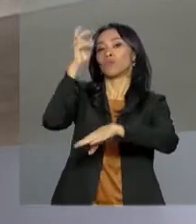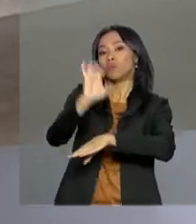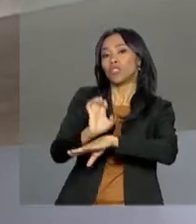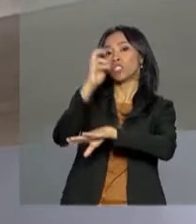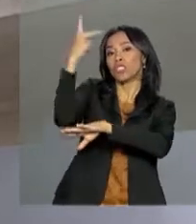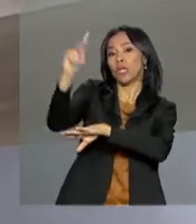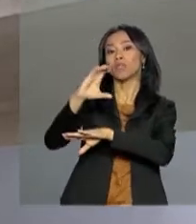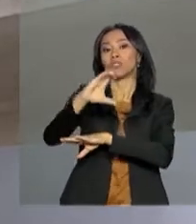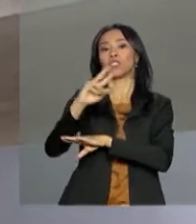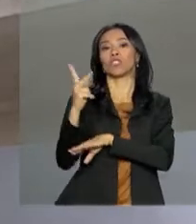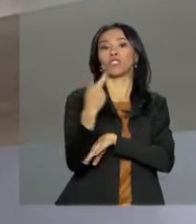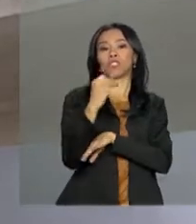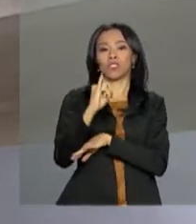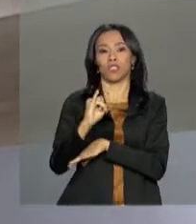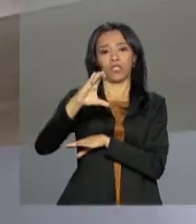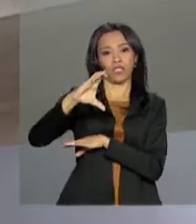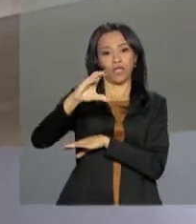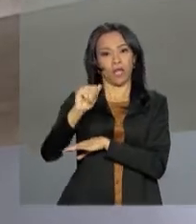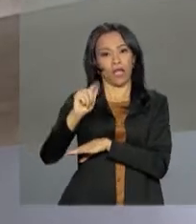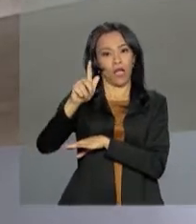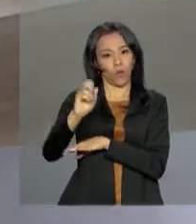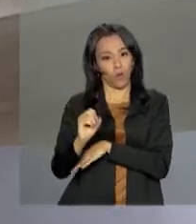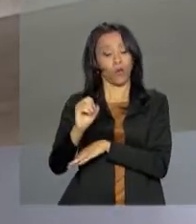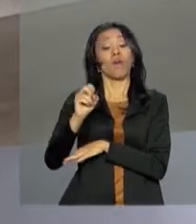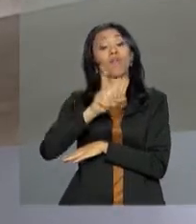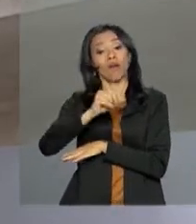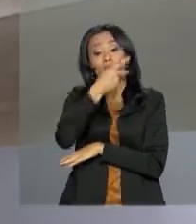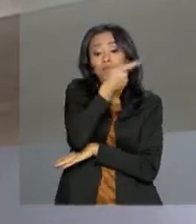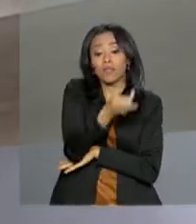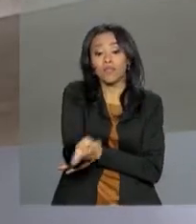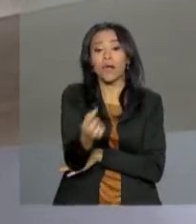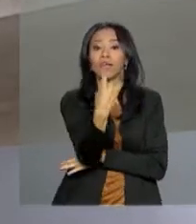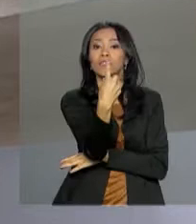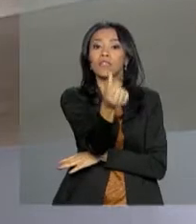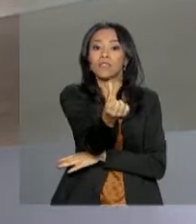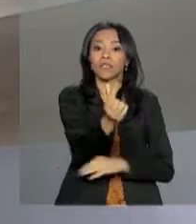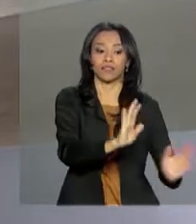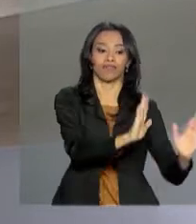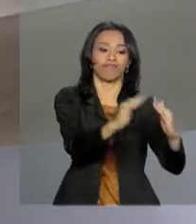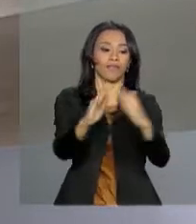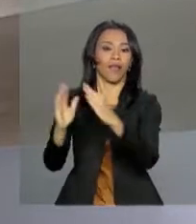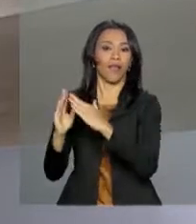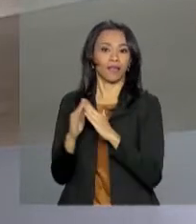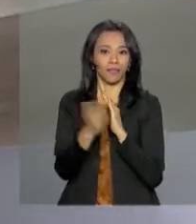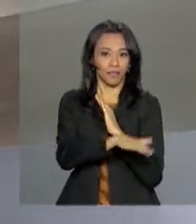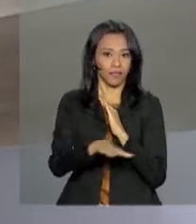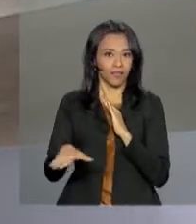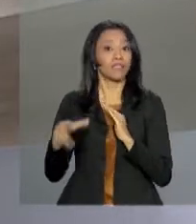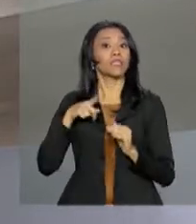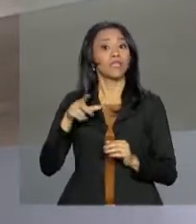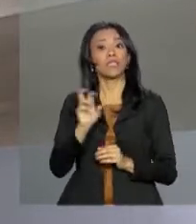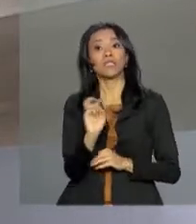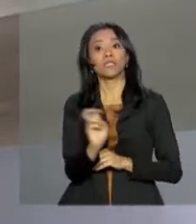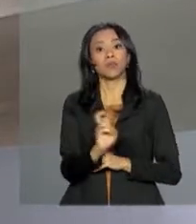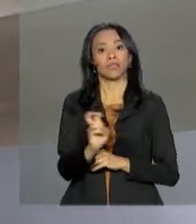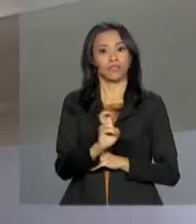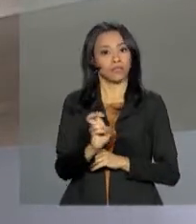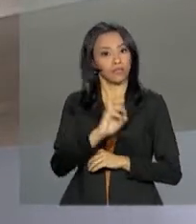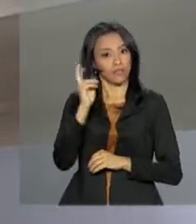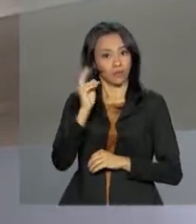vão visitar alguns dos 16 abrigos norte-americanos, onde estão 55 crianças